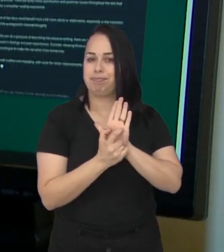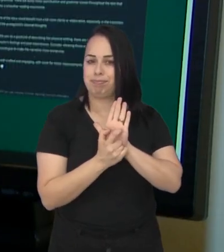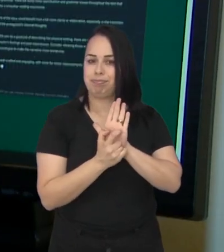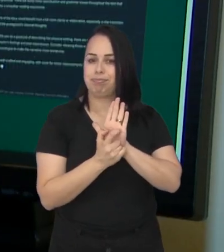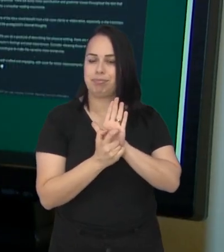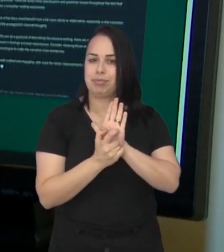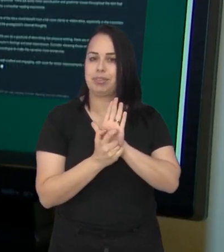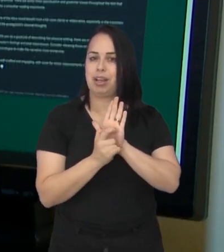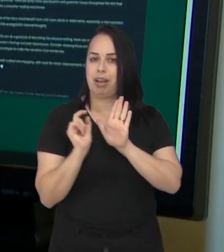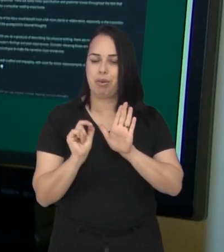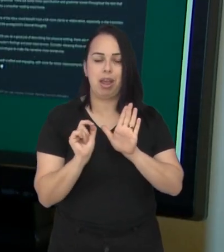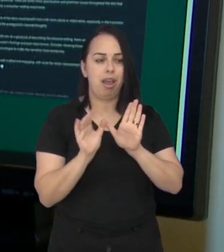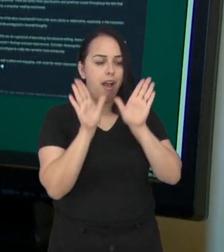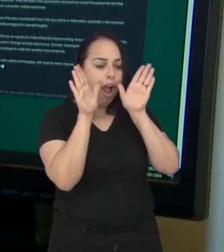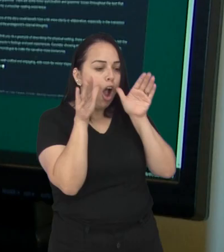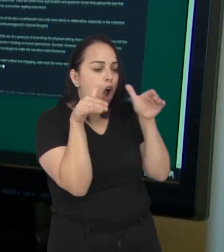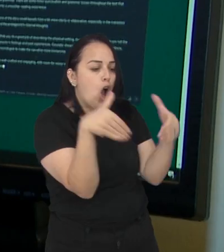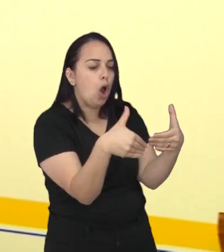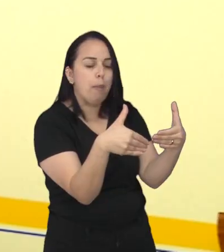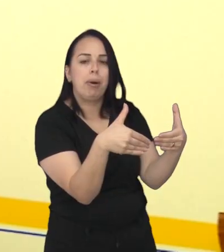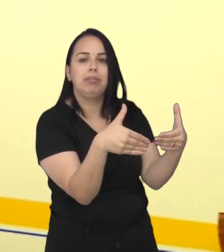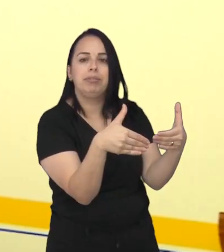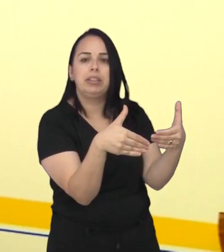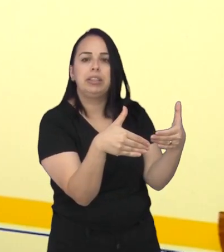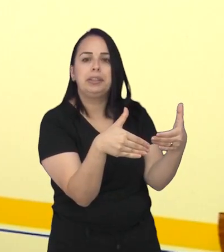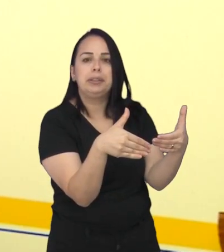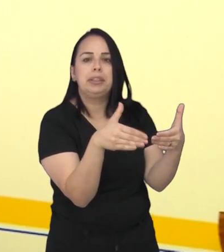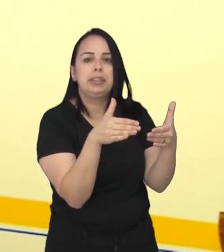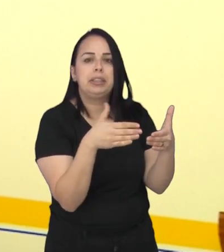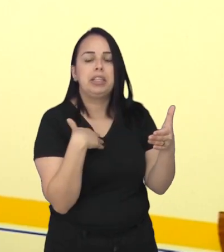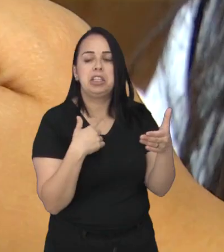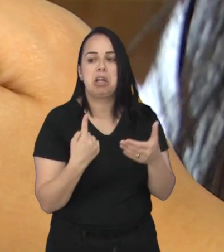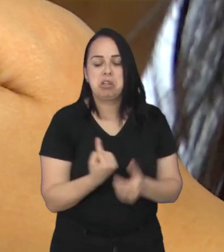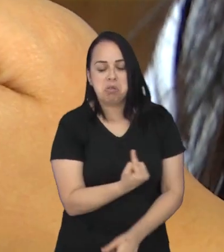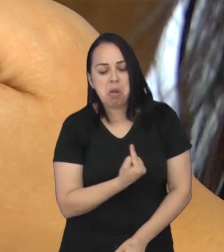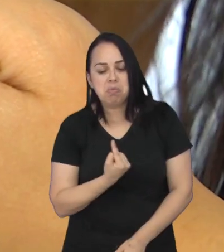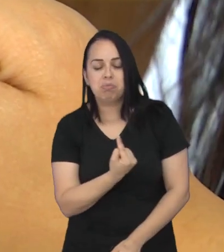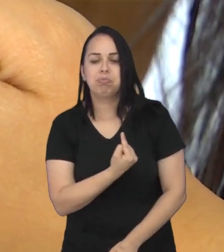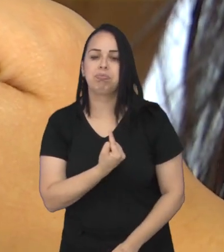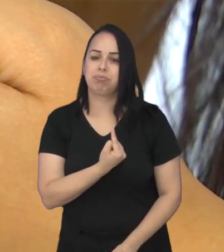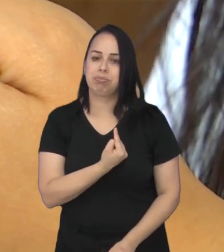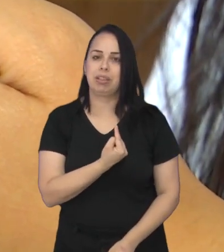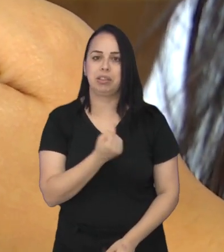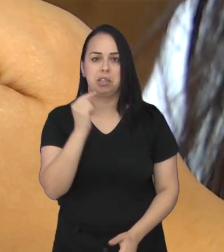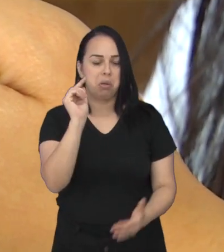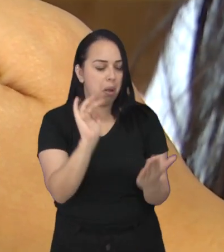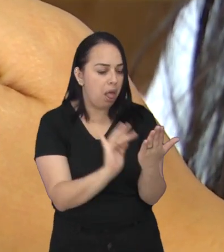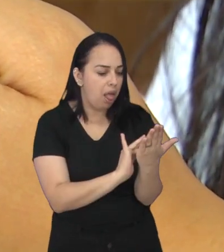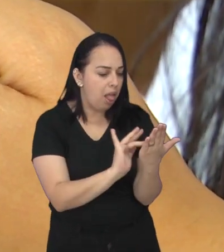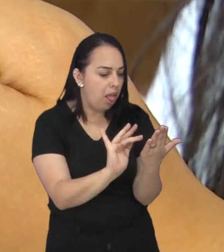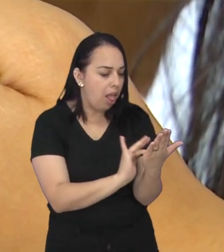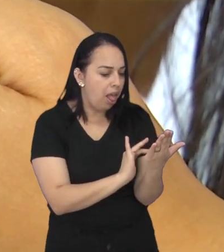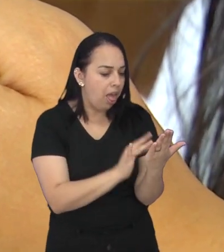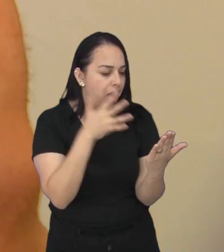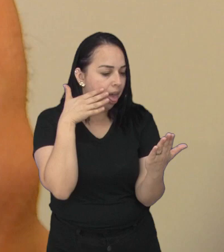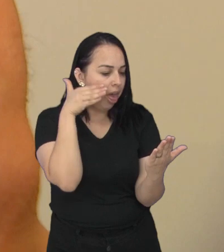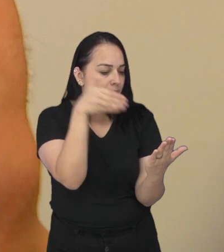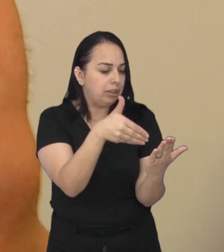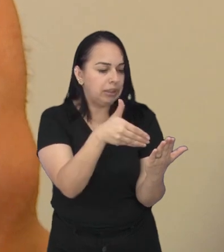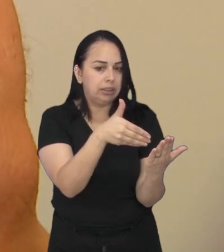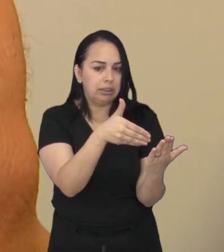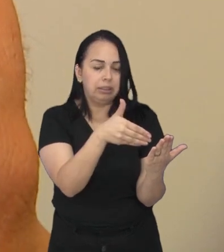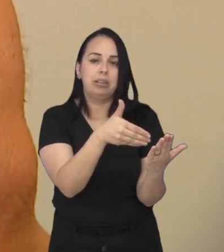ferramentas de inteligência artificial criou bolhas virtuais e estamos cada vez mais isolados.